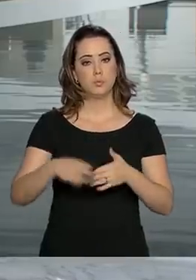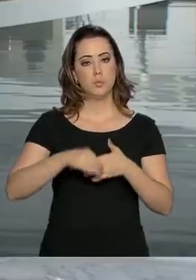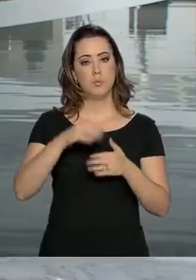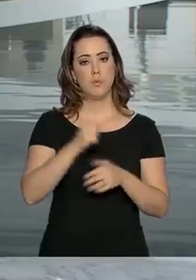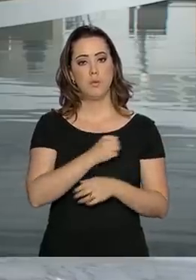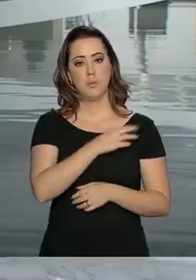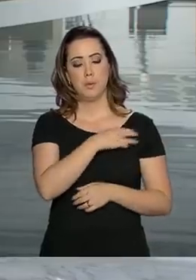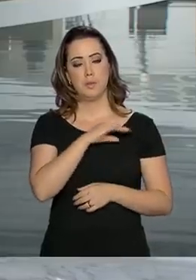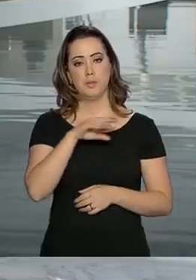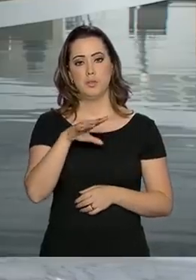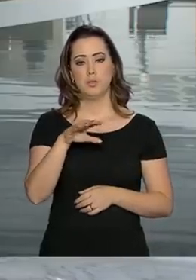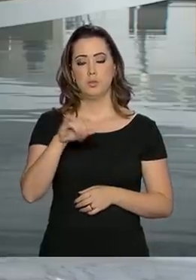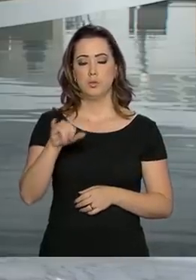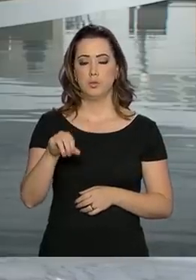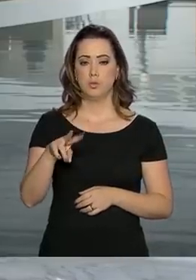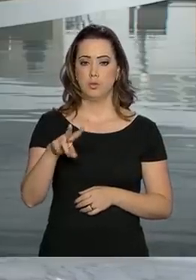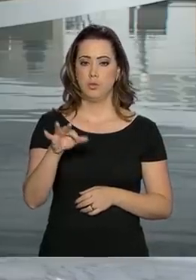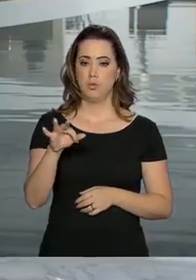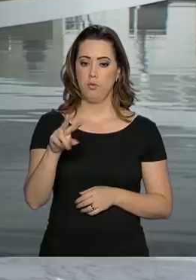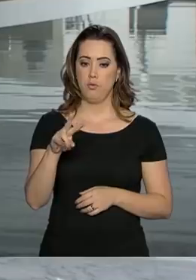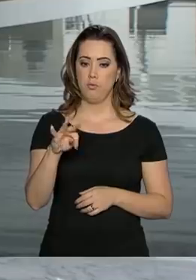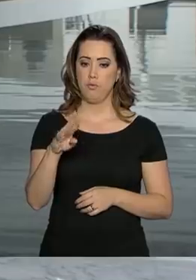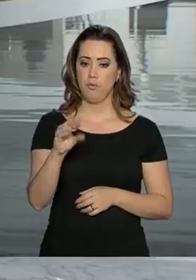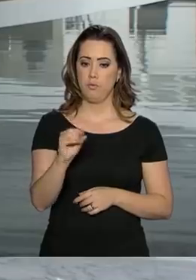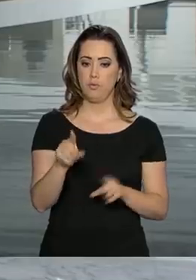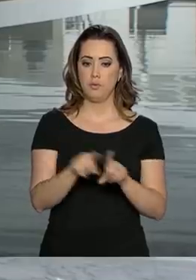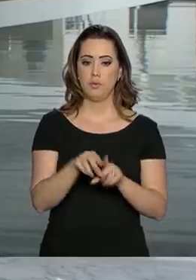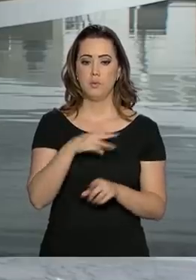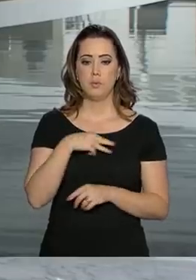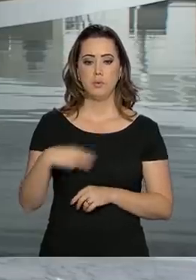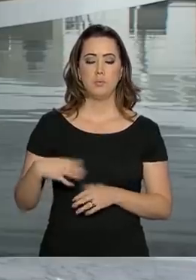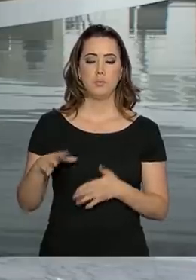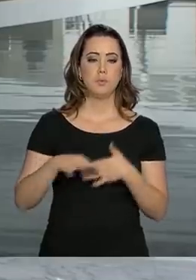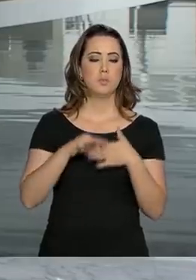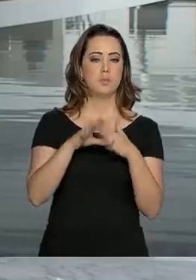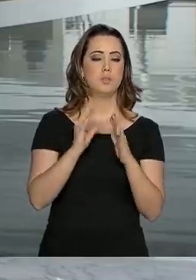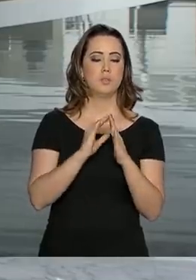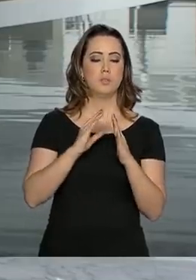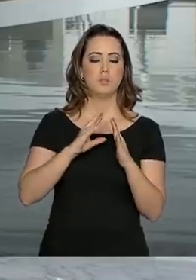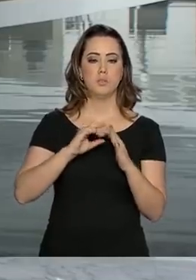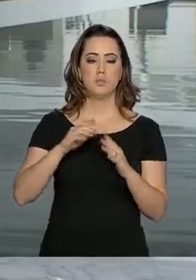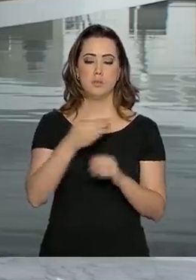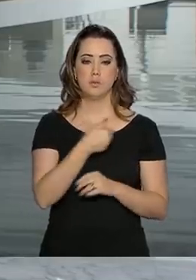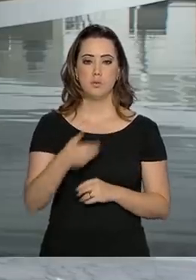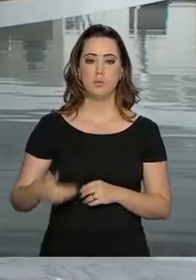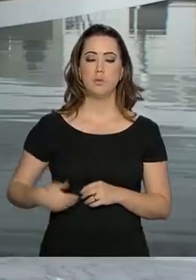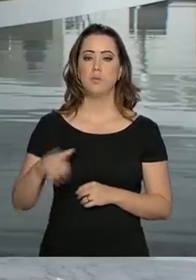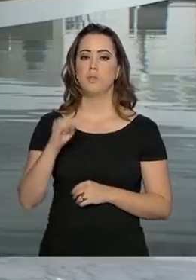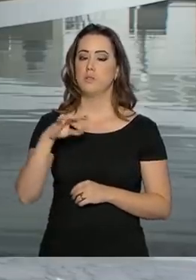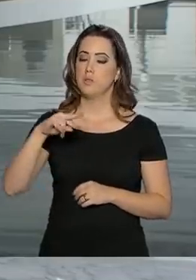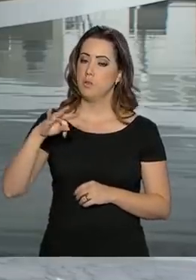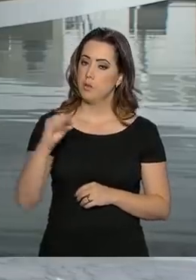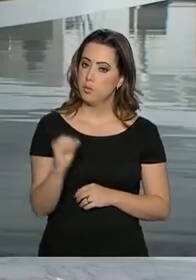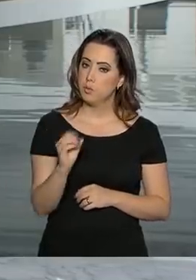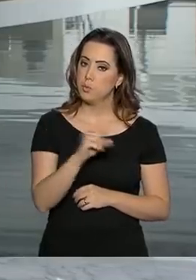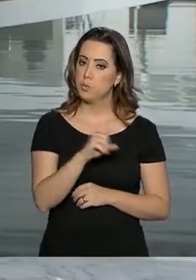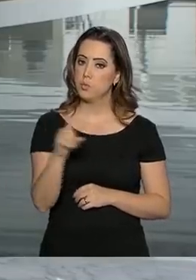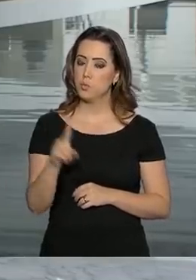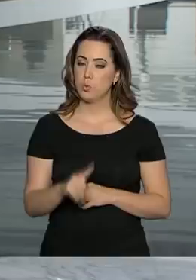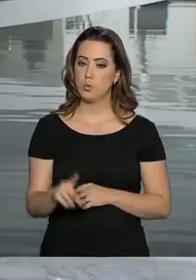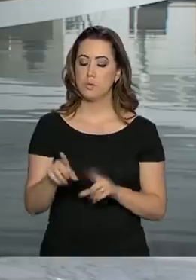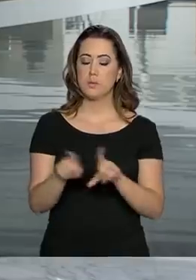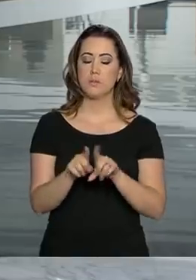o major Vitor Hugo, ainda o ministro-chefe da Secretaria de Governo, Santos Cruz, e por último,